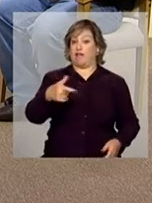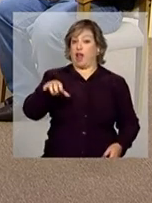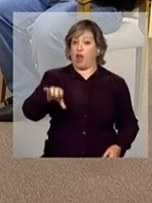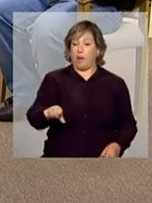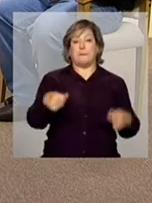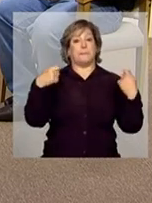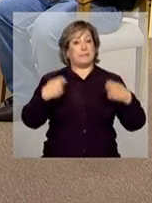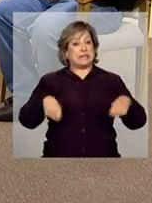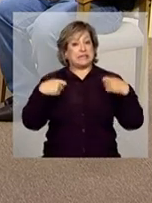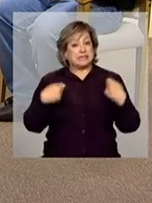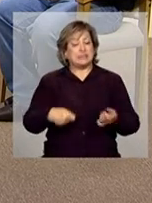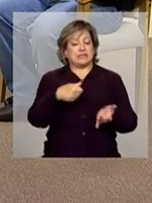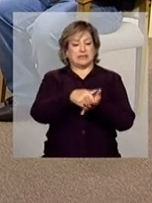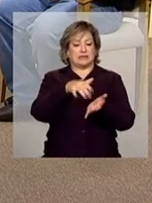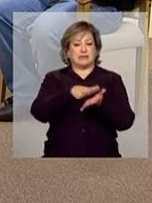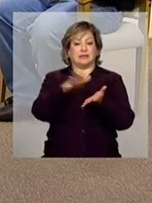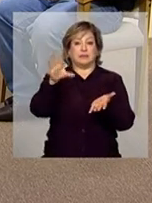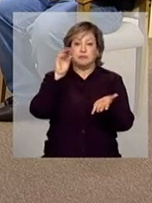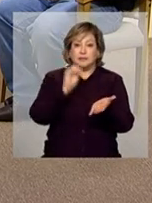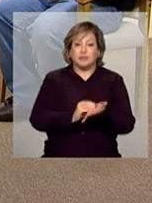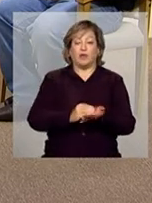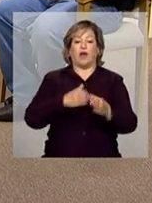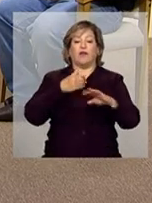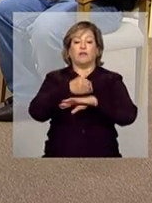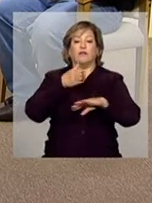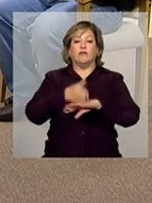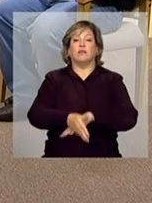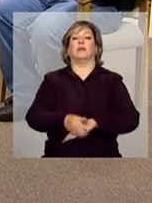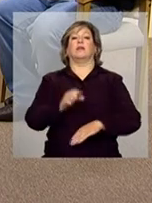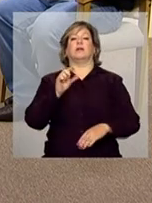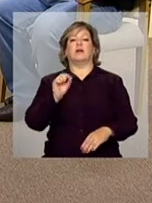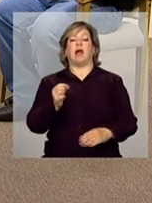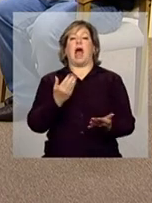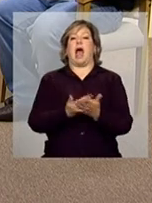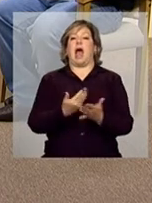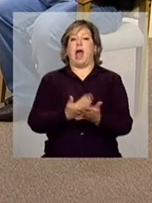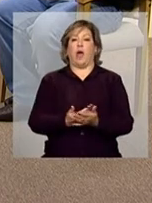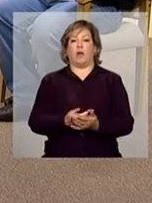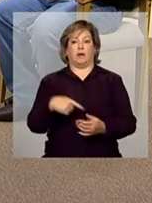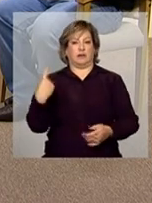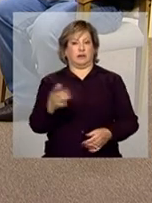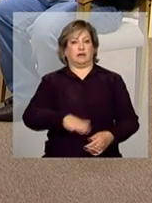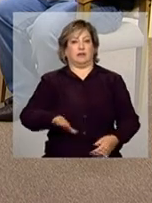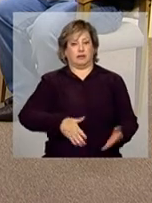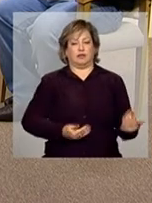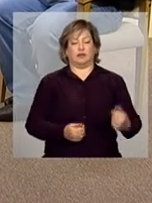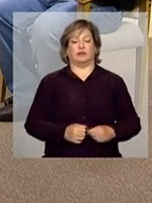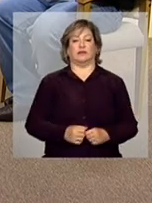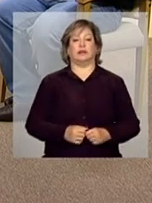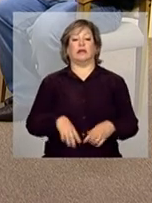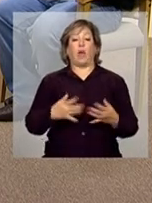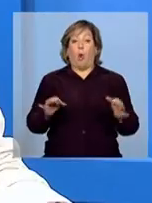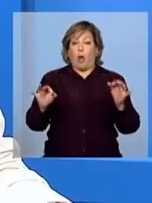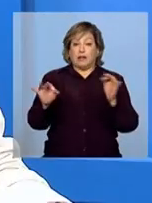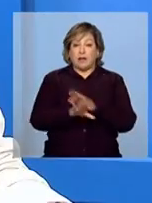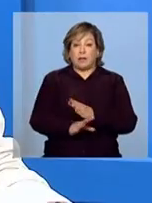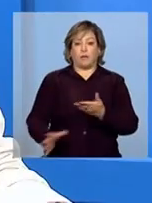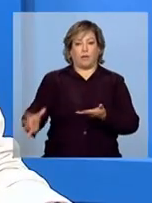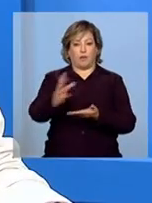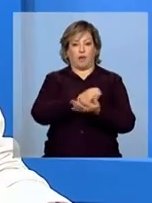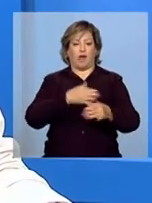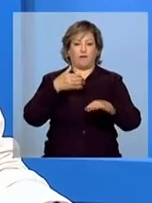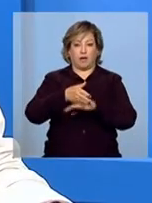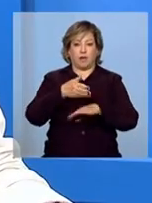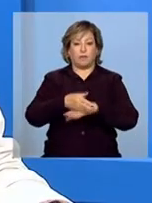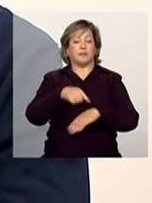registrem o acompanhamento da frequência dos Muito importante fazer esse registro. Então, terminada a coleta da frequência, Adriana, o